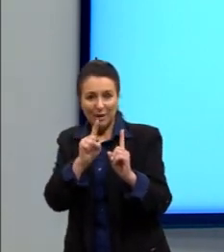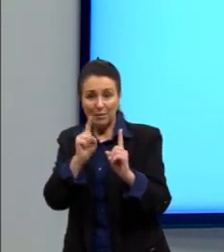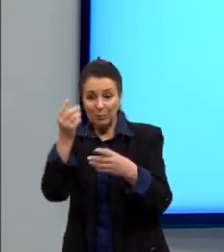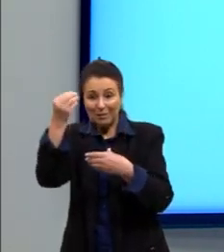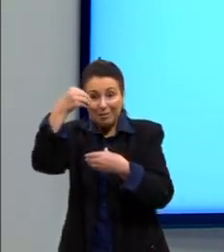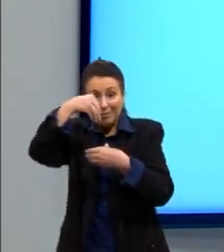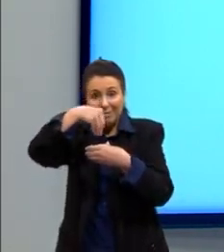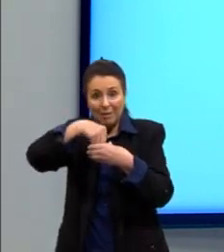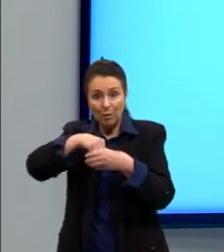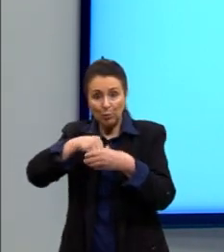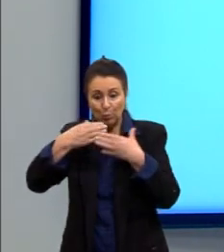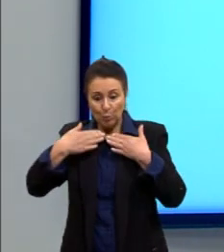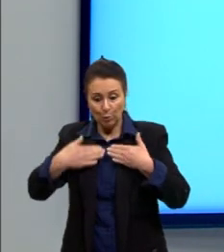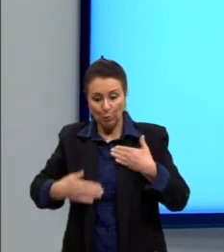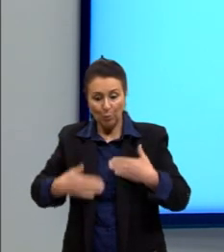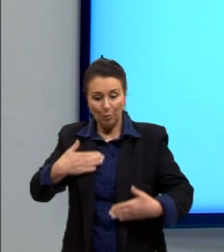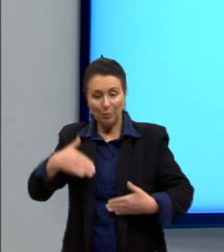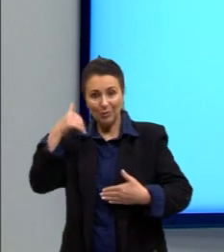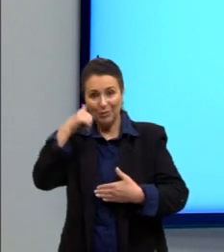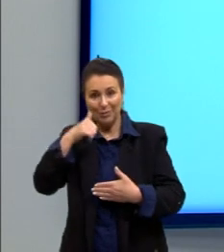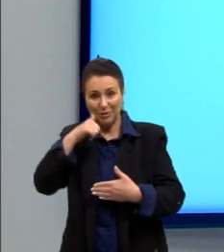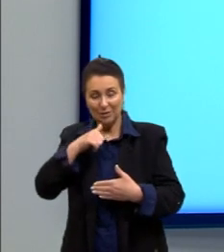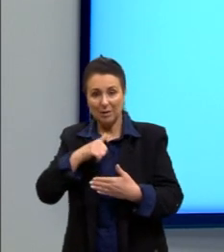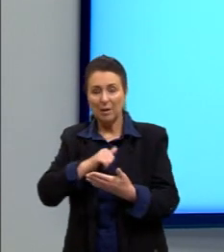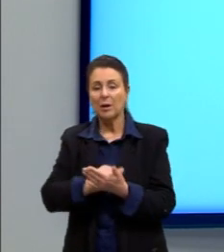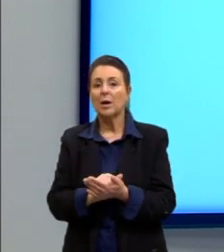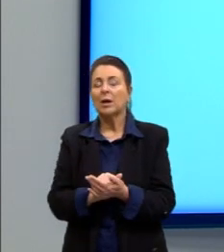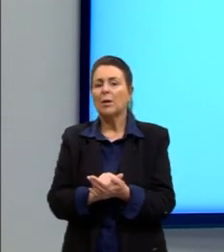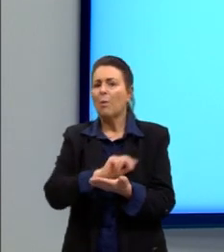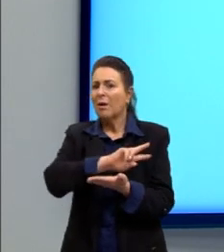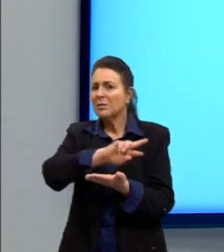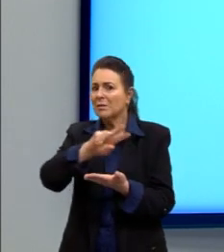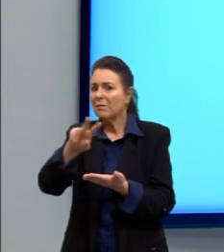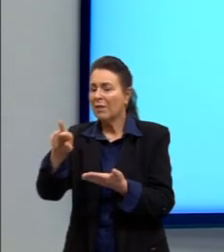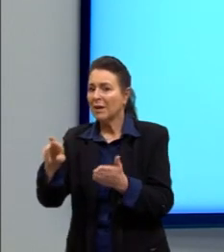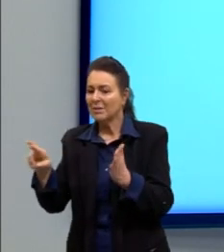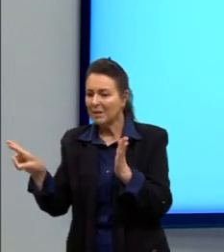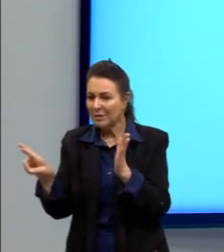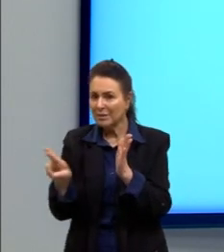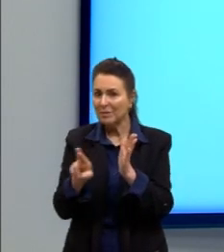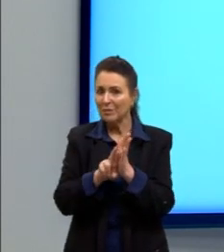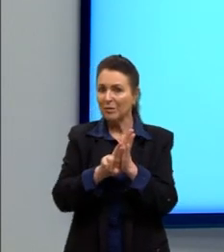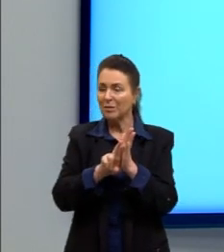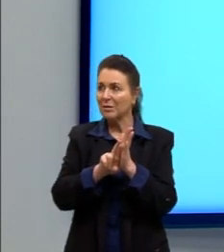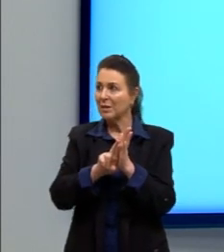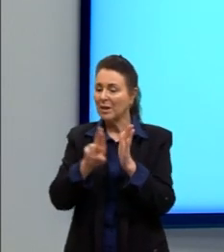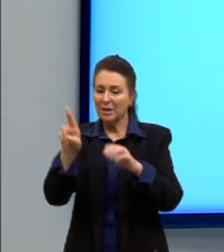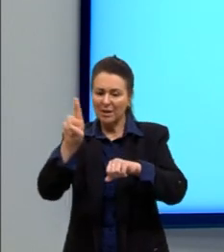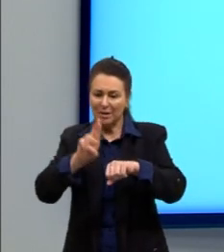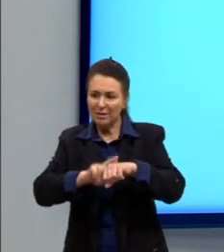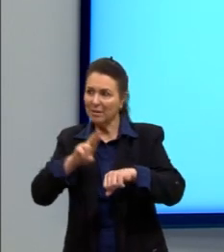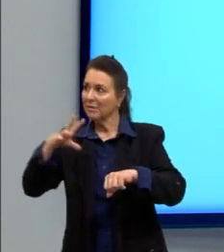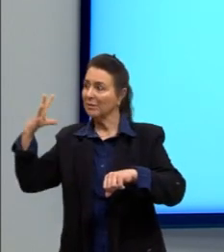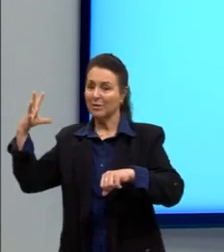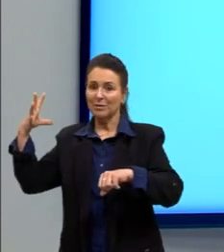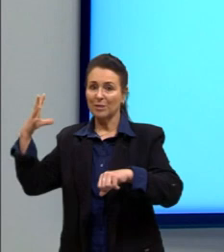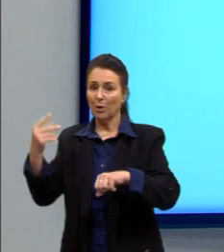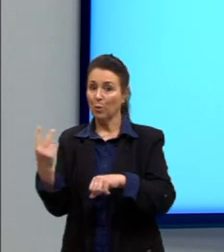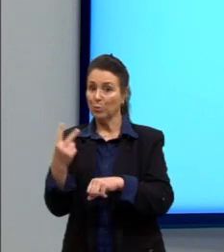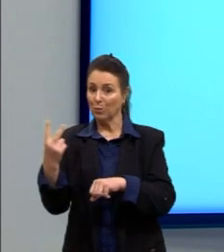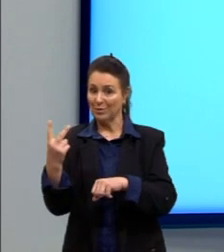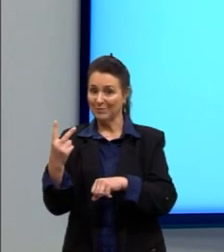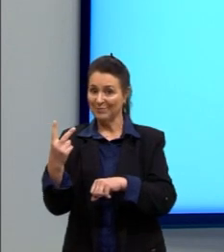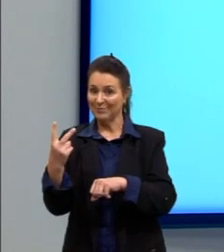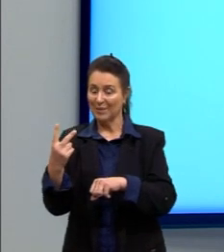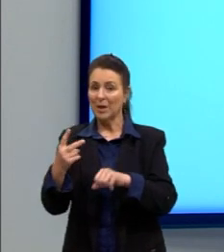corpo. Certo? Então, as múltiplas reflexões e refrações, então, vejam que é uma combinação dos dois, de